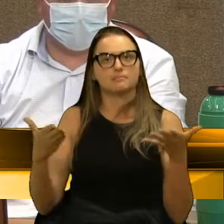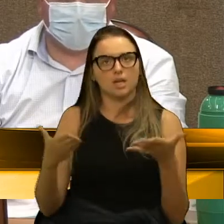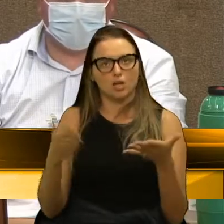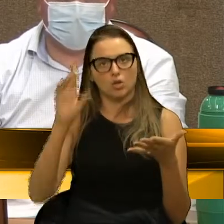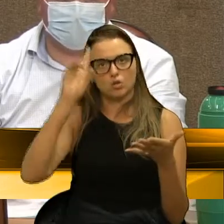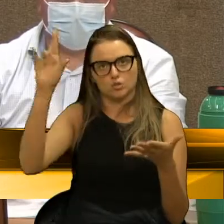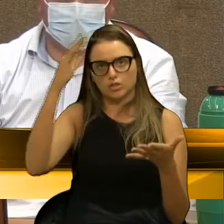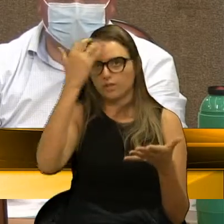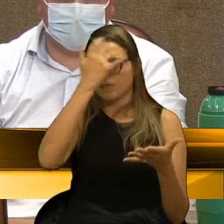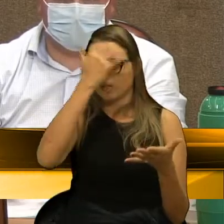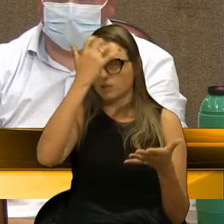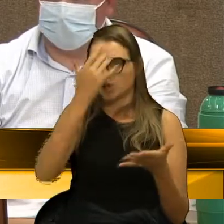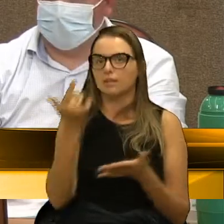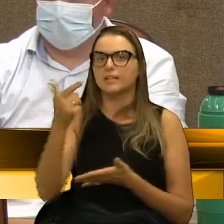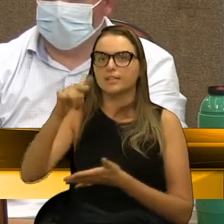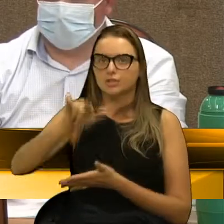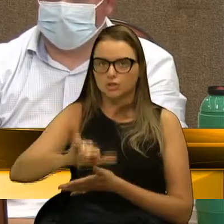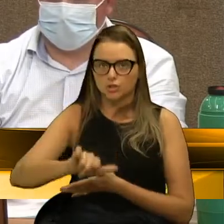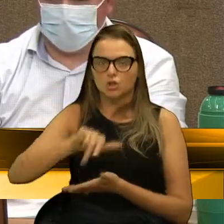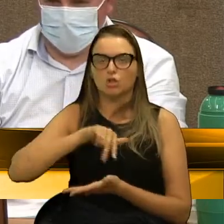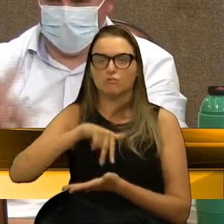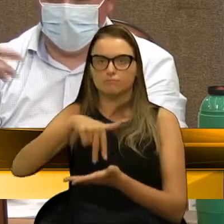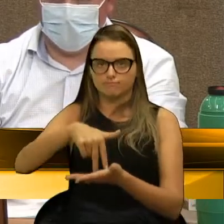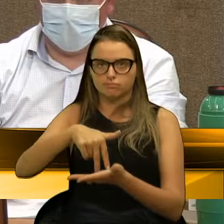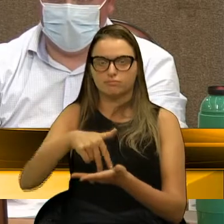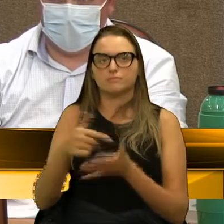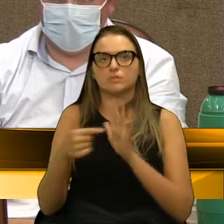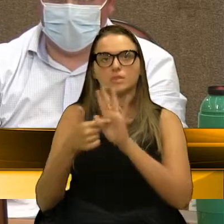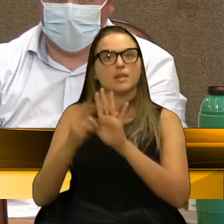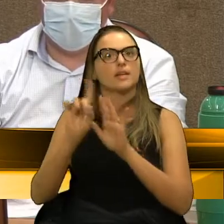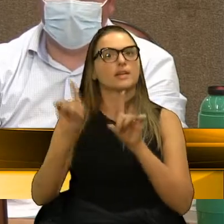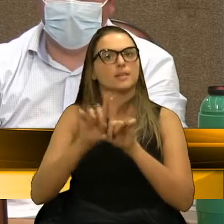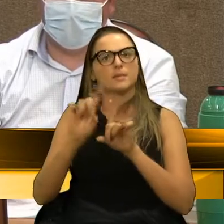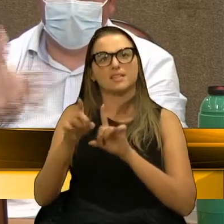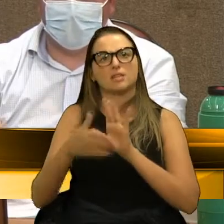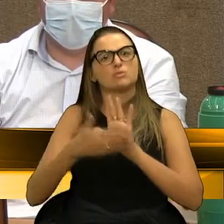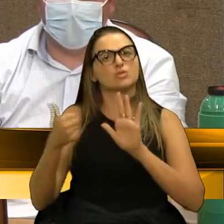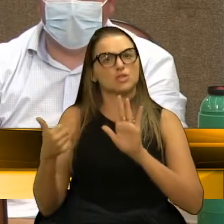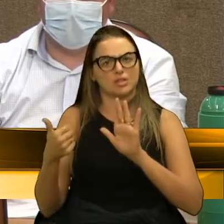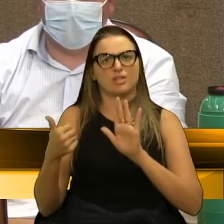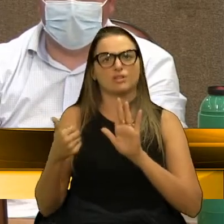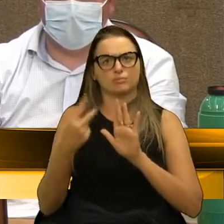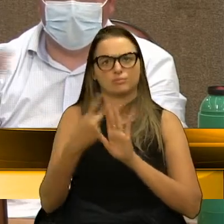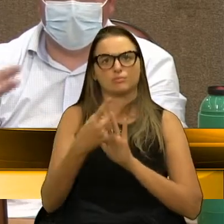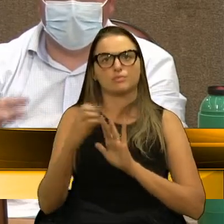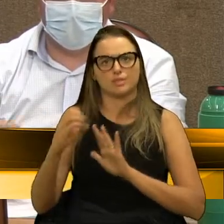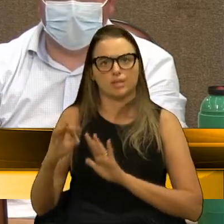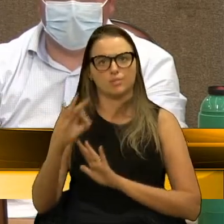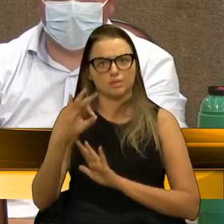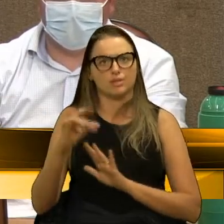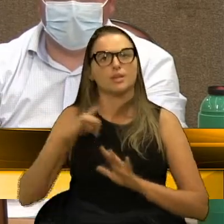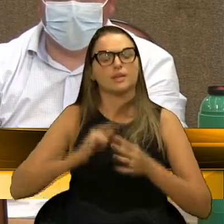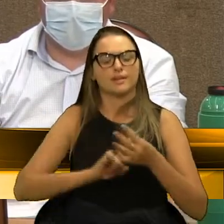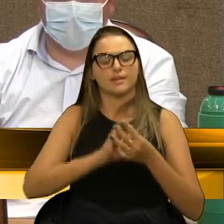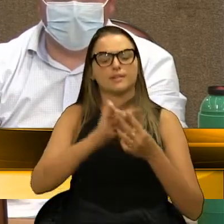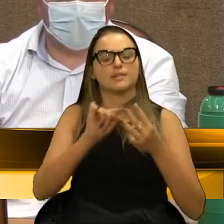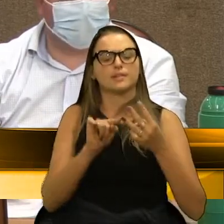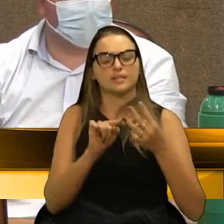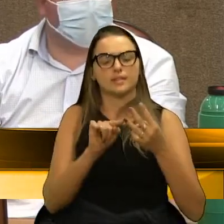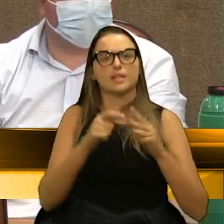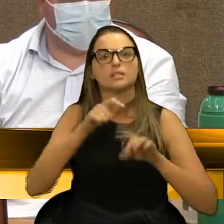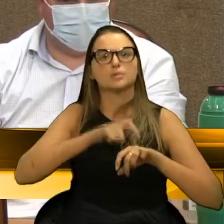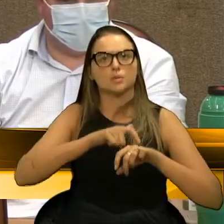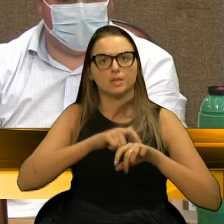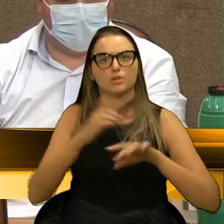prefeito está, mais uma vez, dando a prova, e também não está tirando 100%, está dando 13 oportunidades e algumas